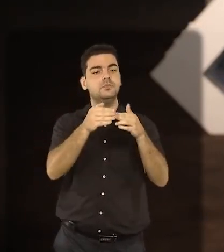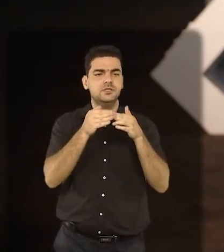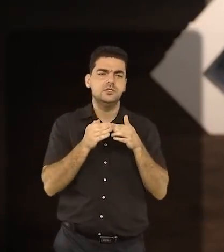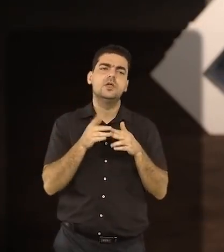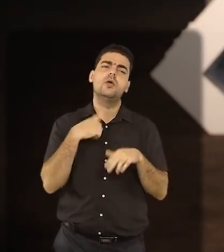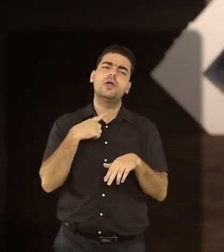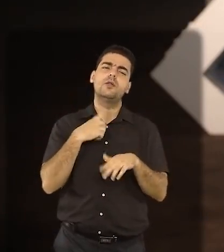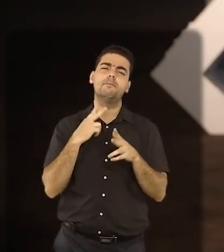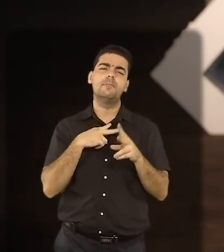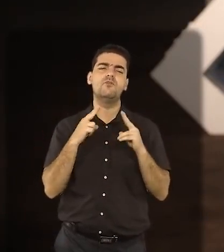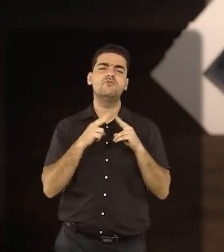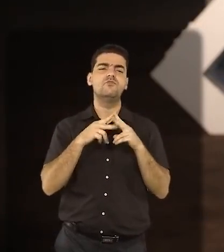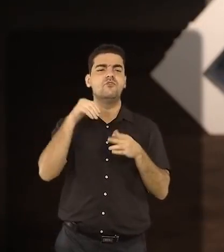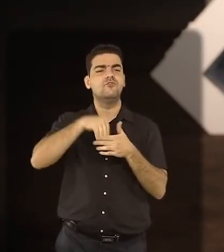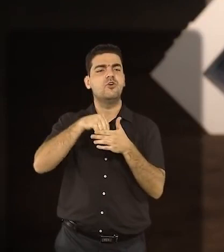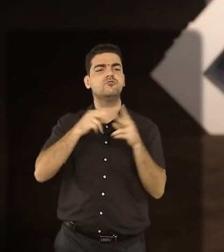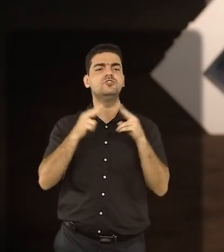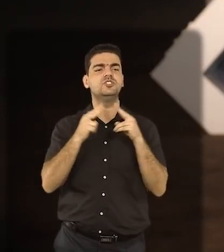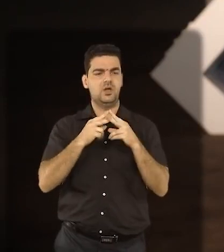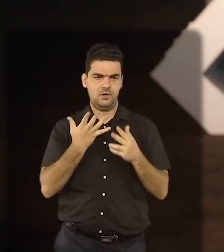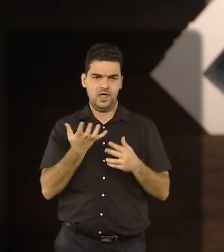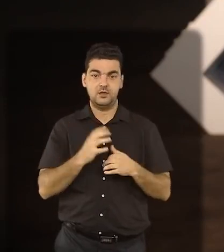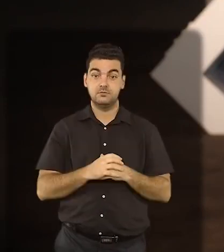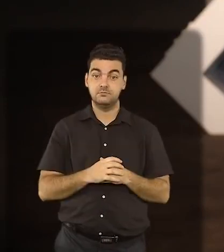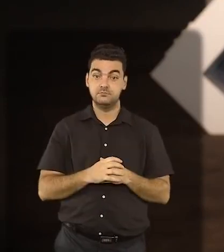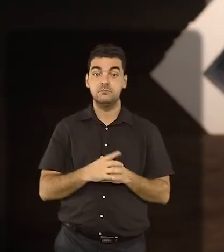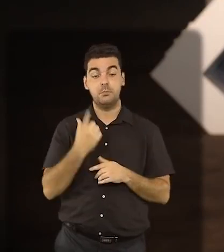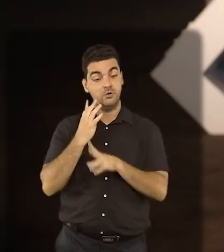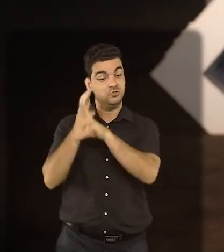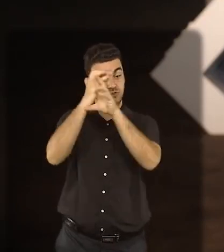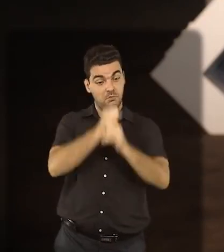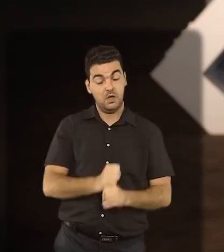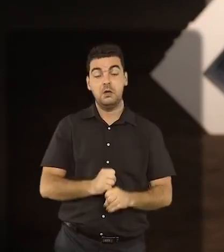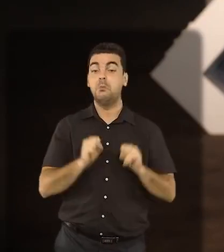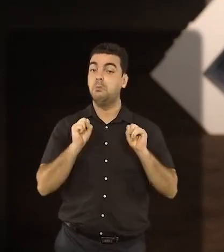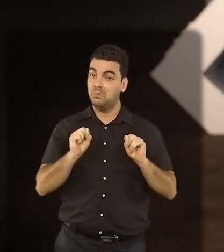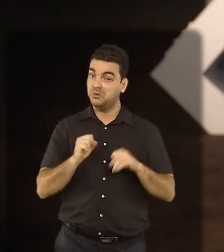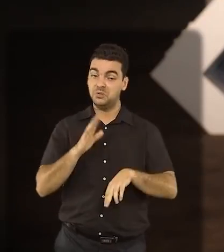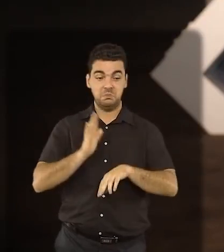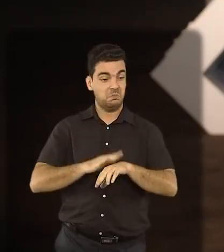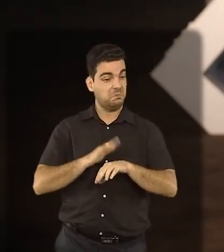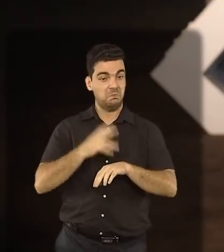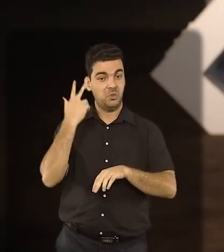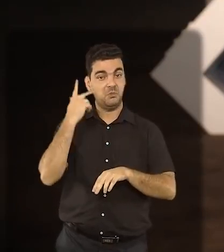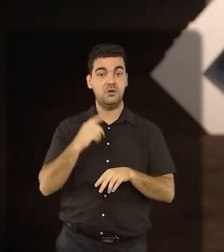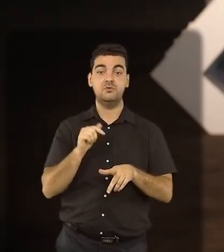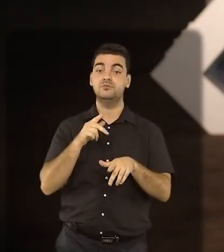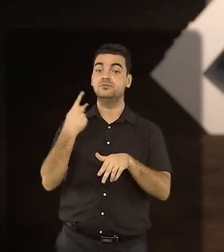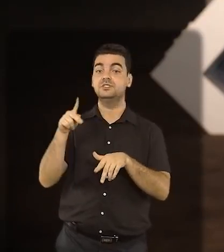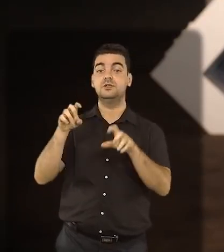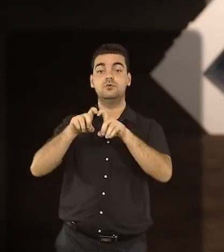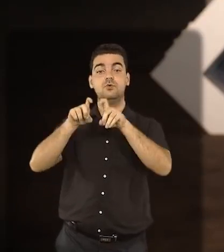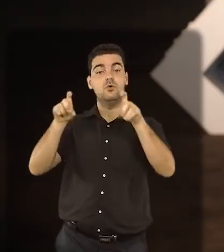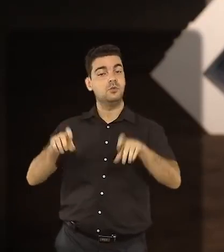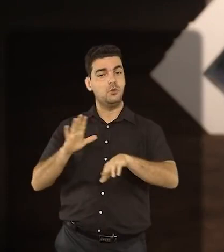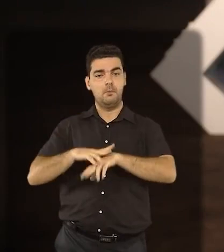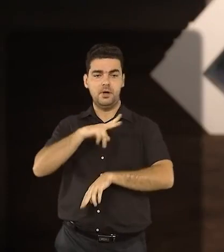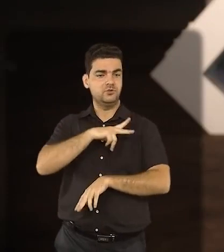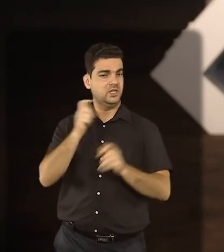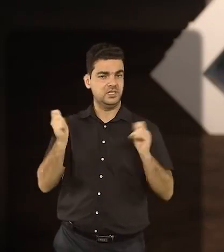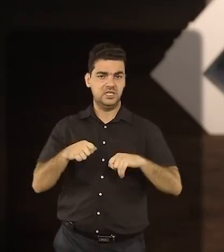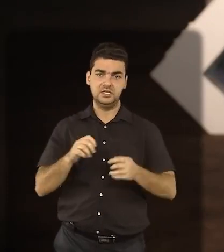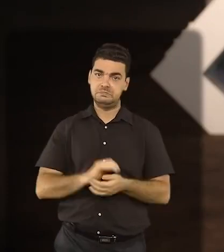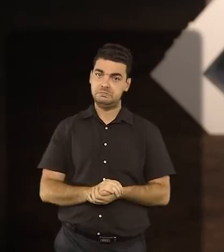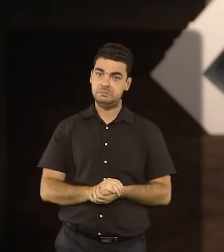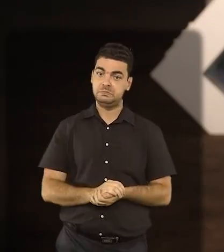registro digital do voto para fazer sua recontagem de forma automatizada com seus softwares particulares.